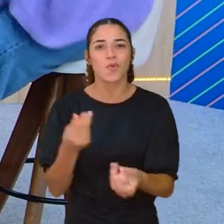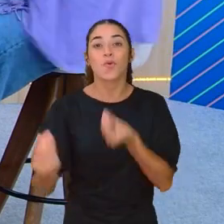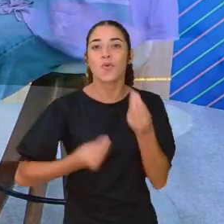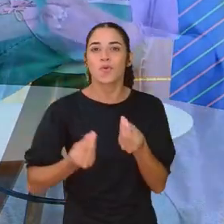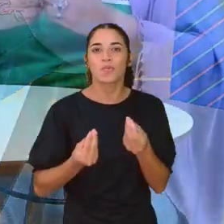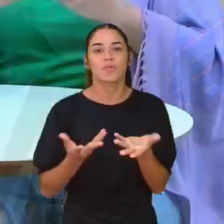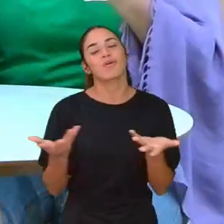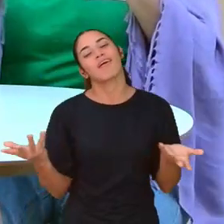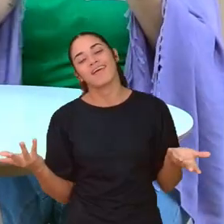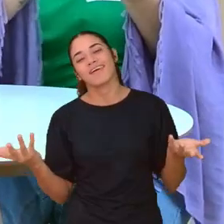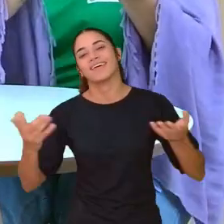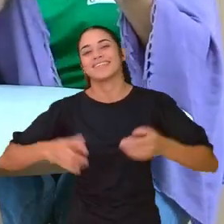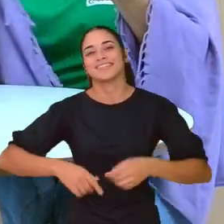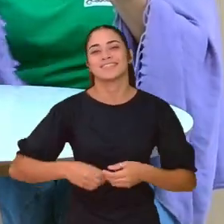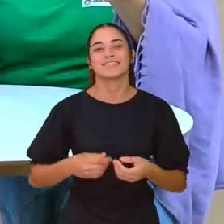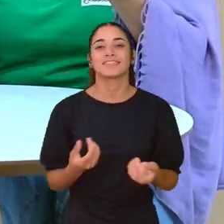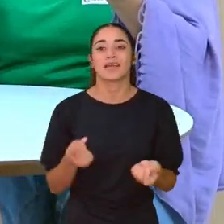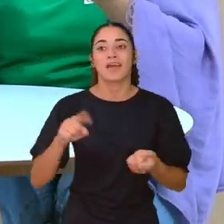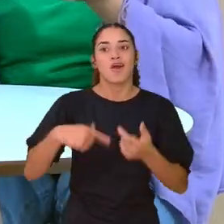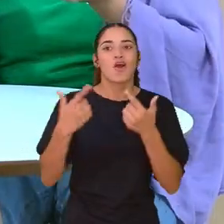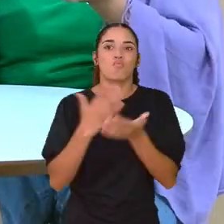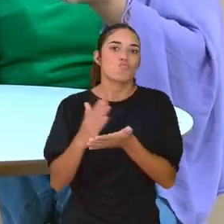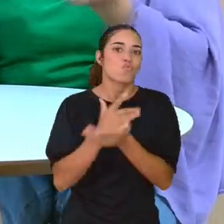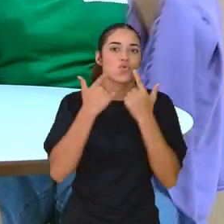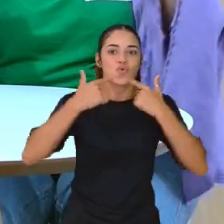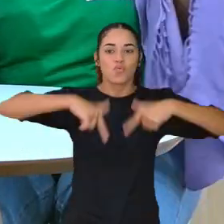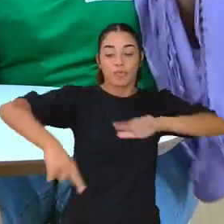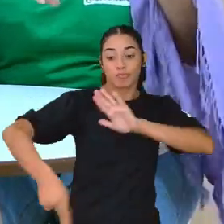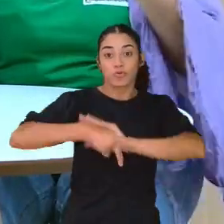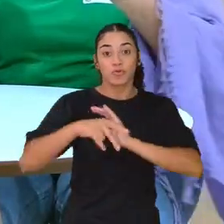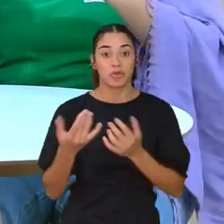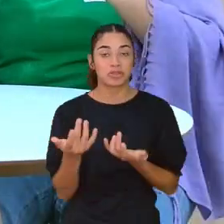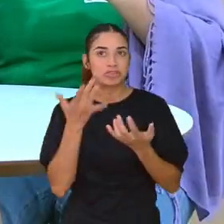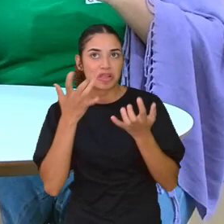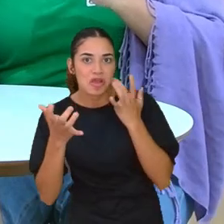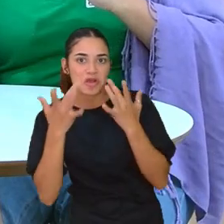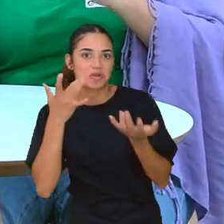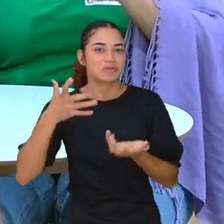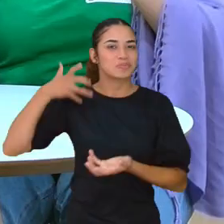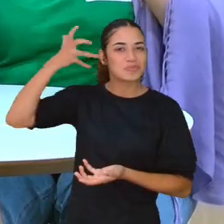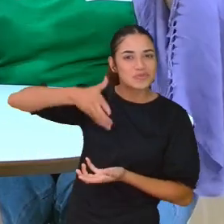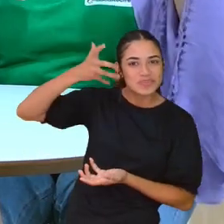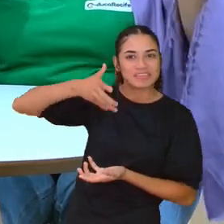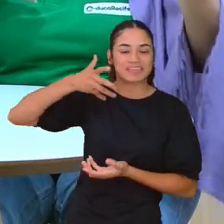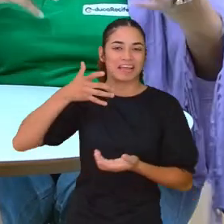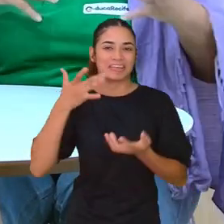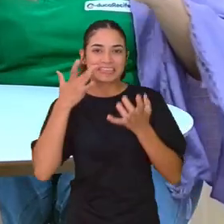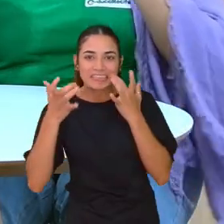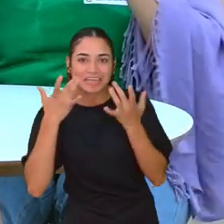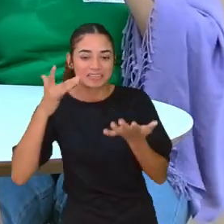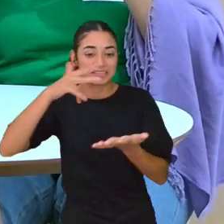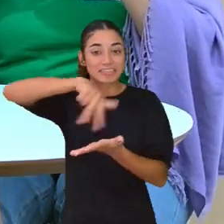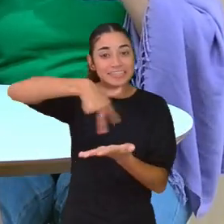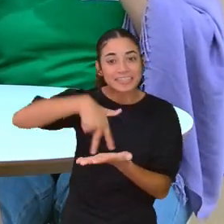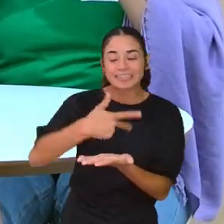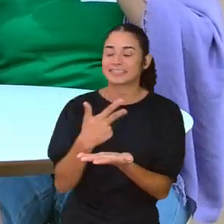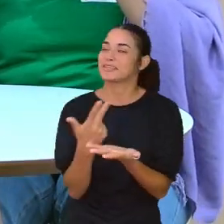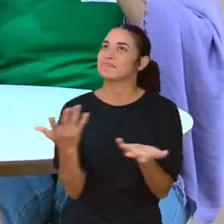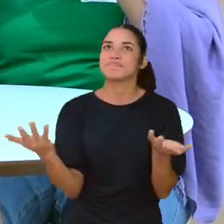através de alguma linguagem teatral, seja a música, seja o teatro, seja a dança,